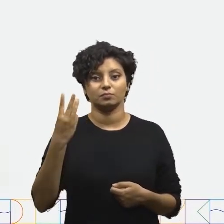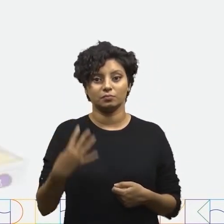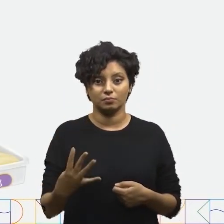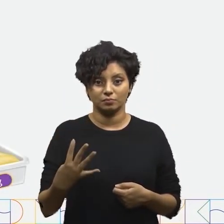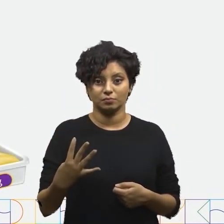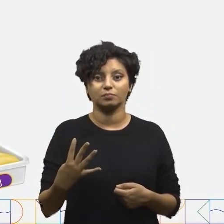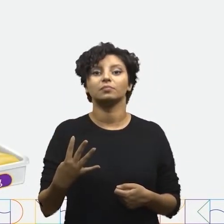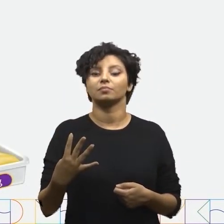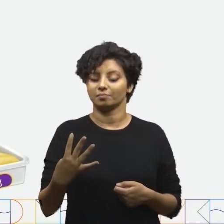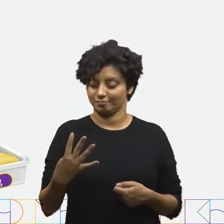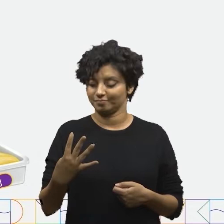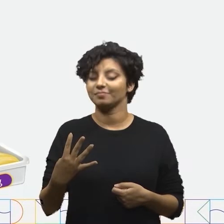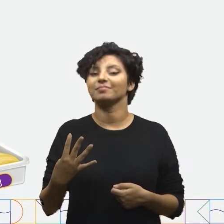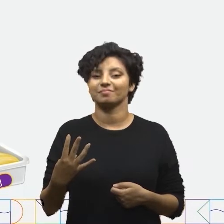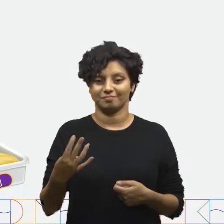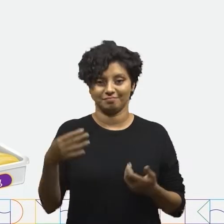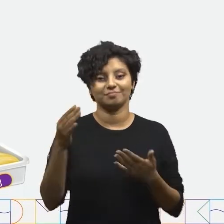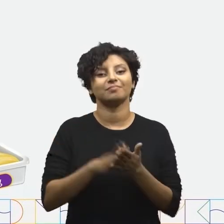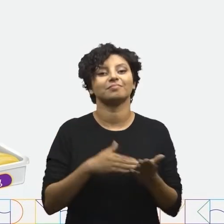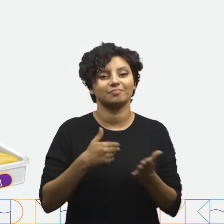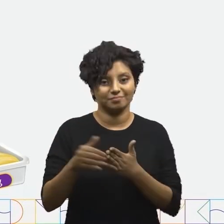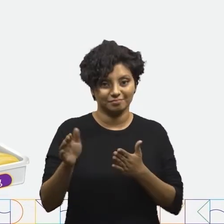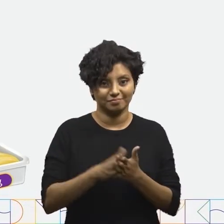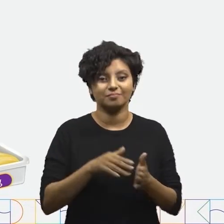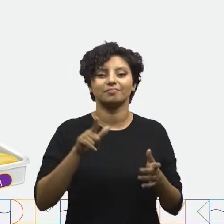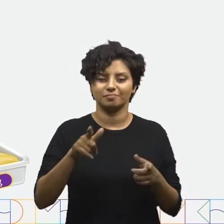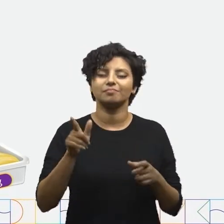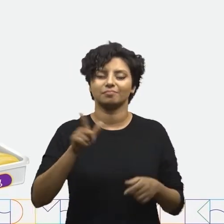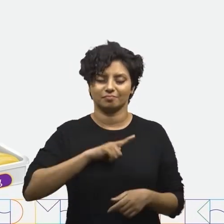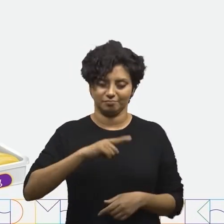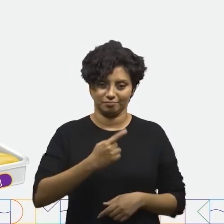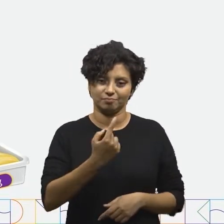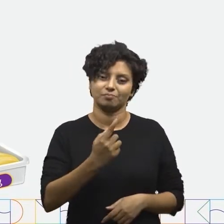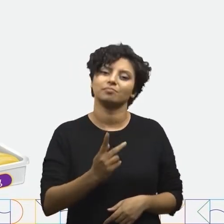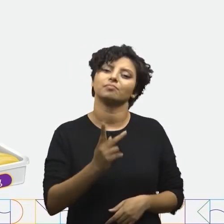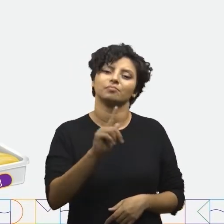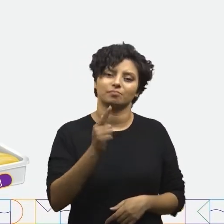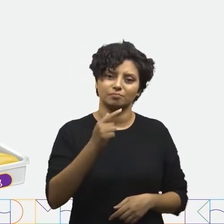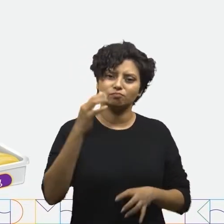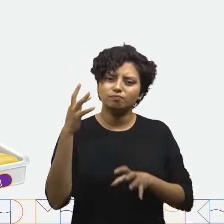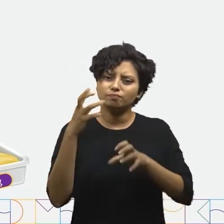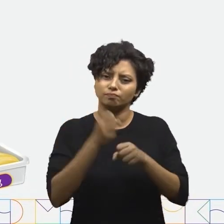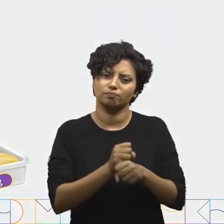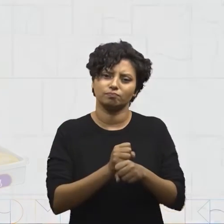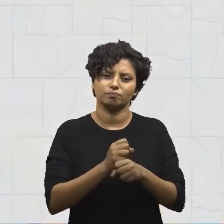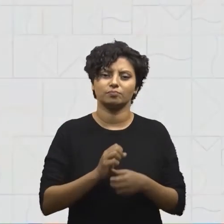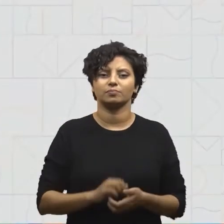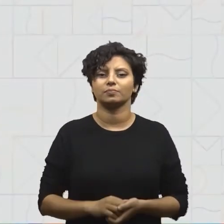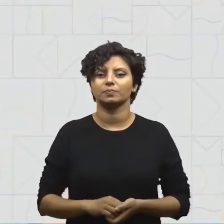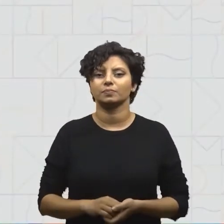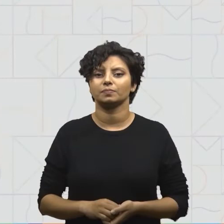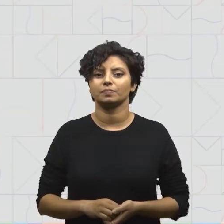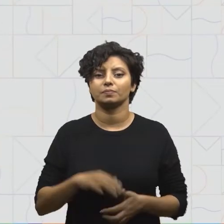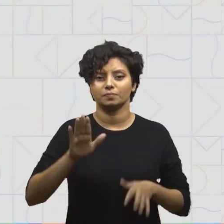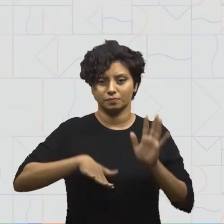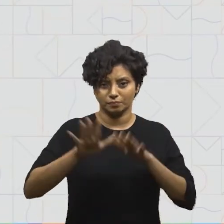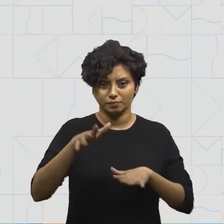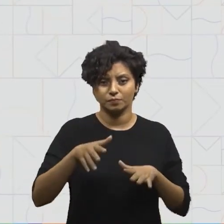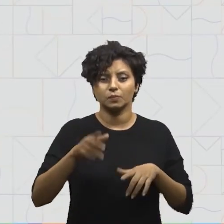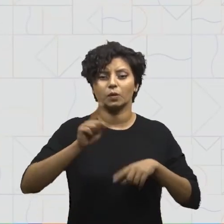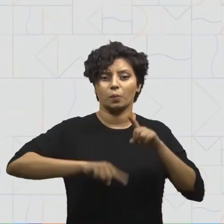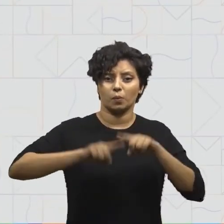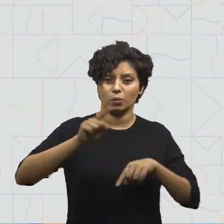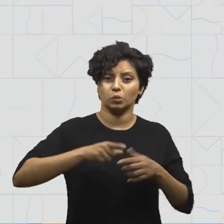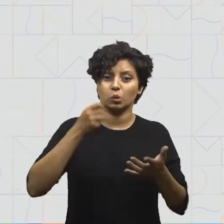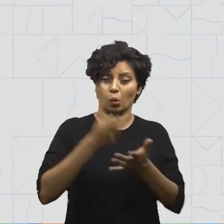três, quatro potes de margarina. E aí eu vou levar um quilo. Nem todos os produtos